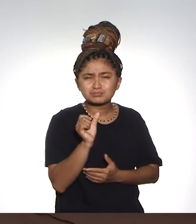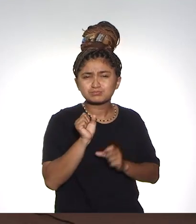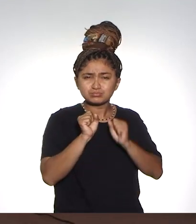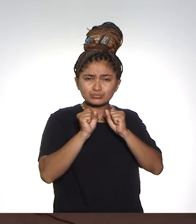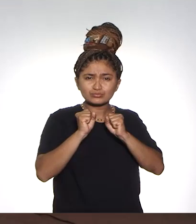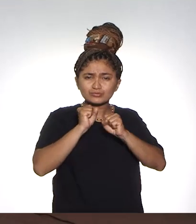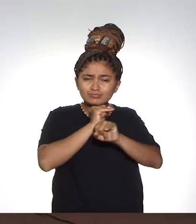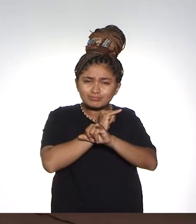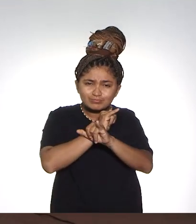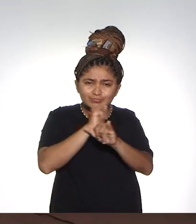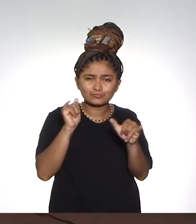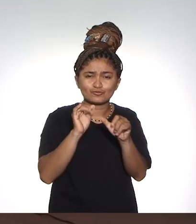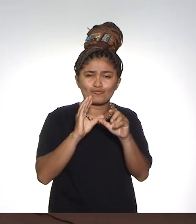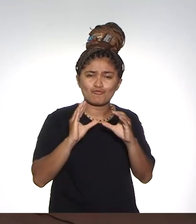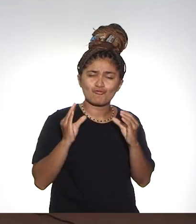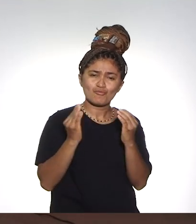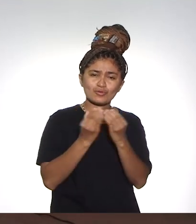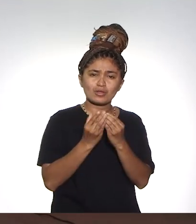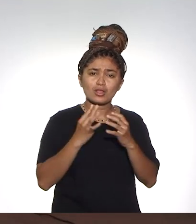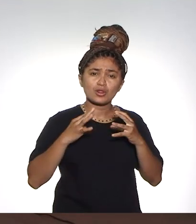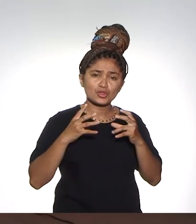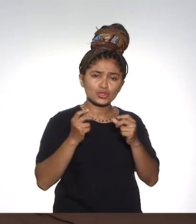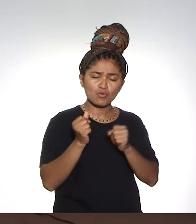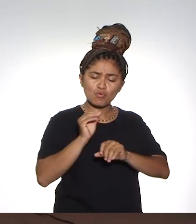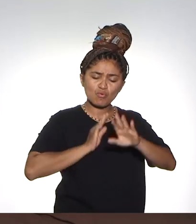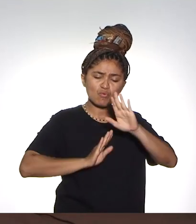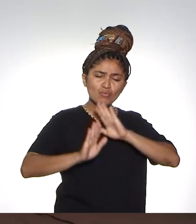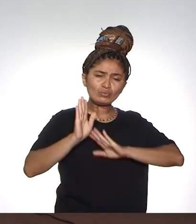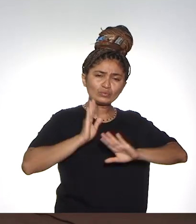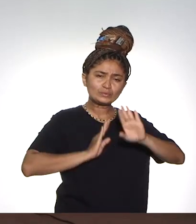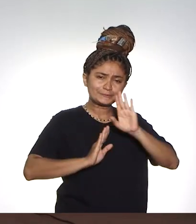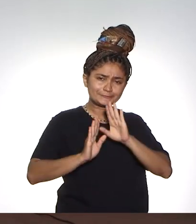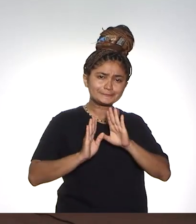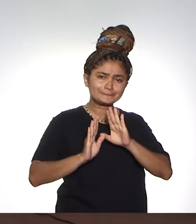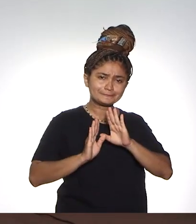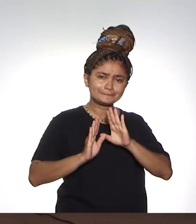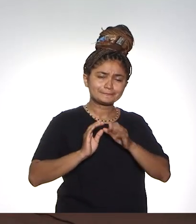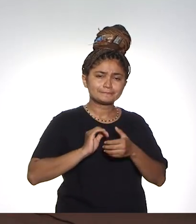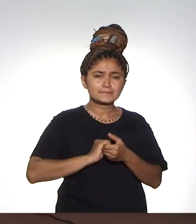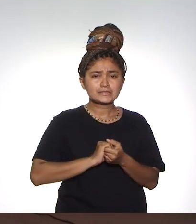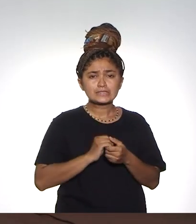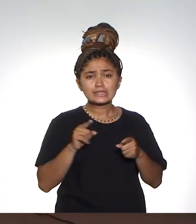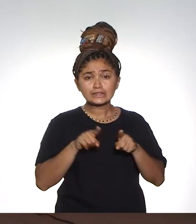possamos repassar para a nossa comunidade. É que todos continuem se cuidando,